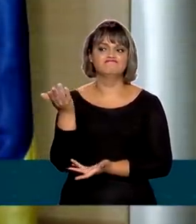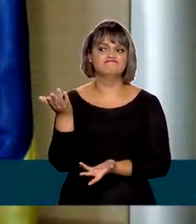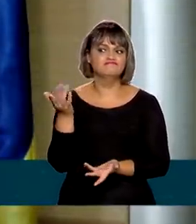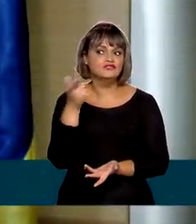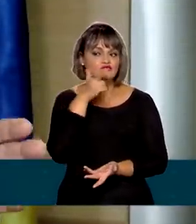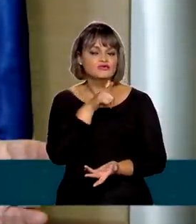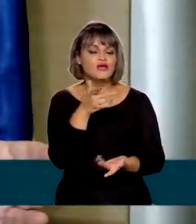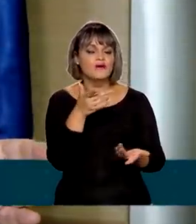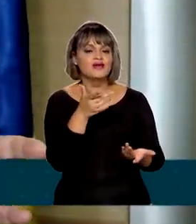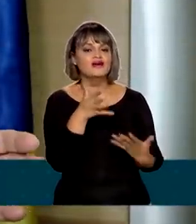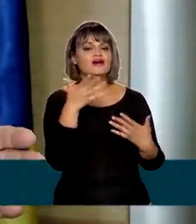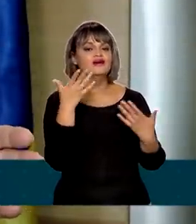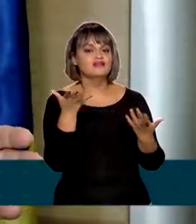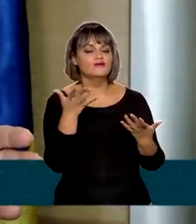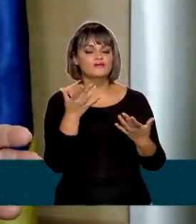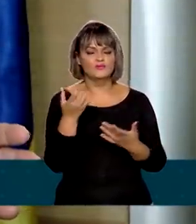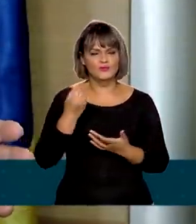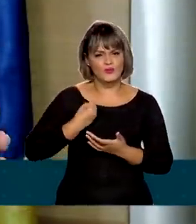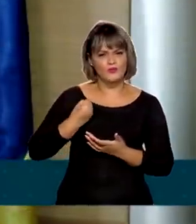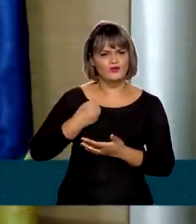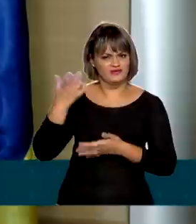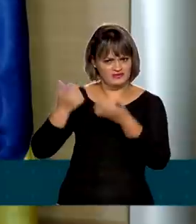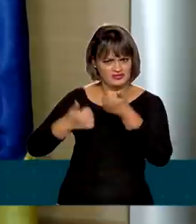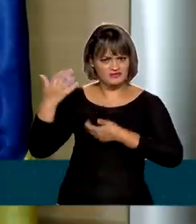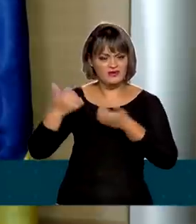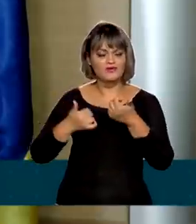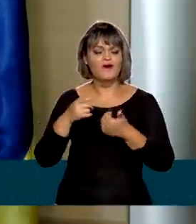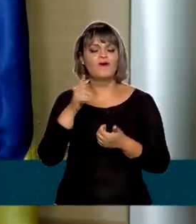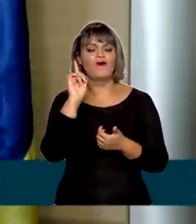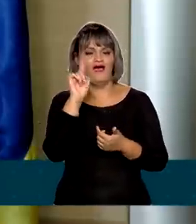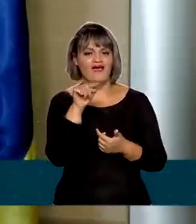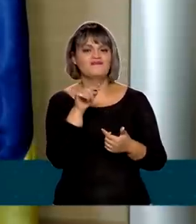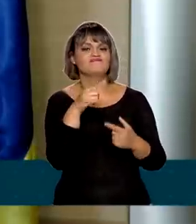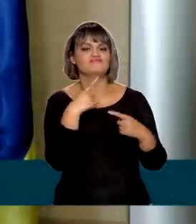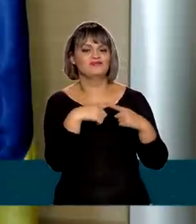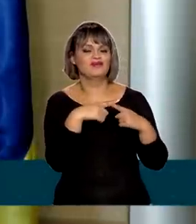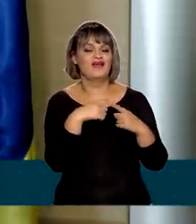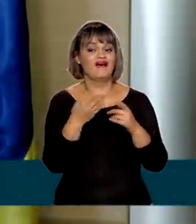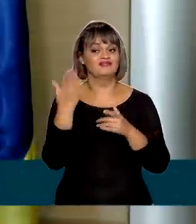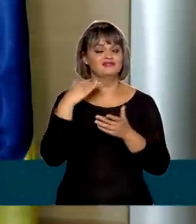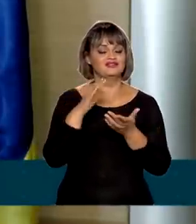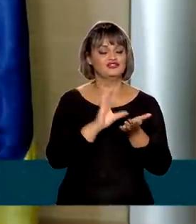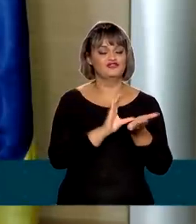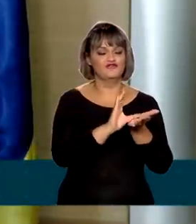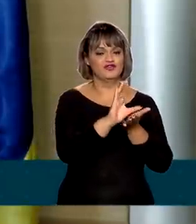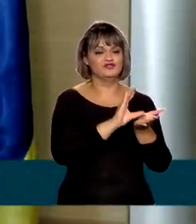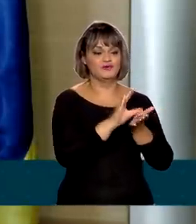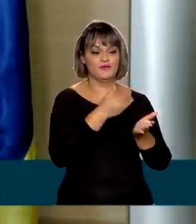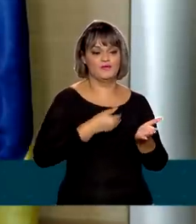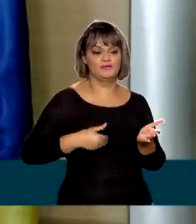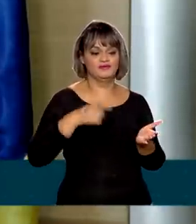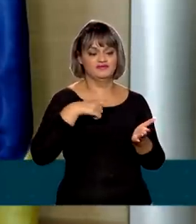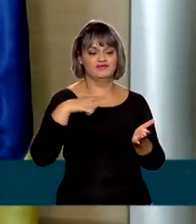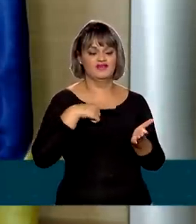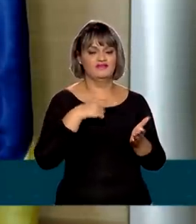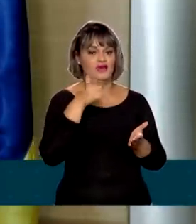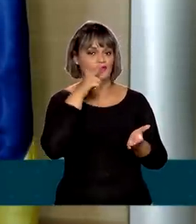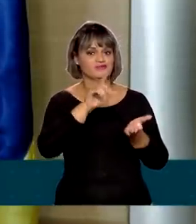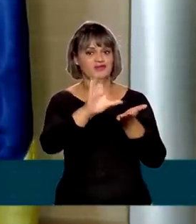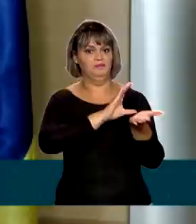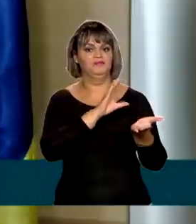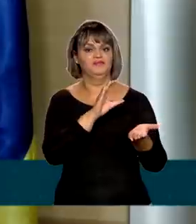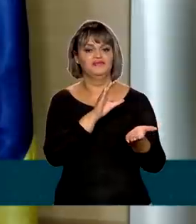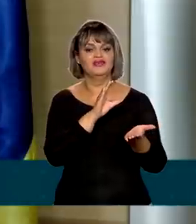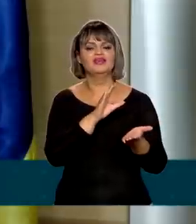alocados. Então, os números que você nos coloca são fruto dos investimentos públicos, mas nós vamos transformar o Brasil em um